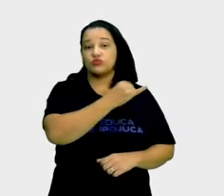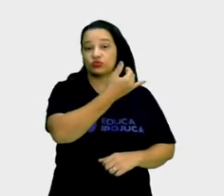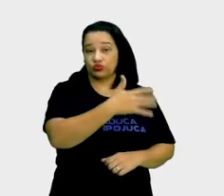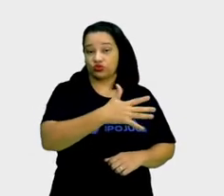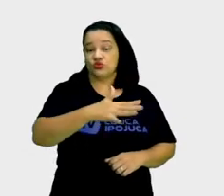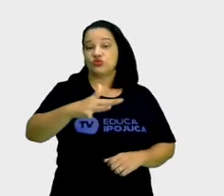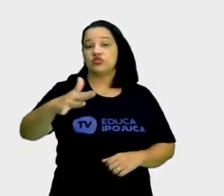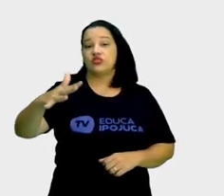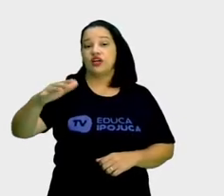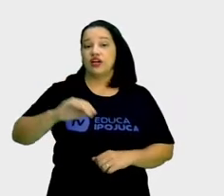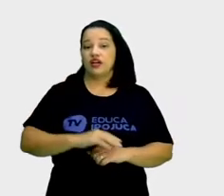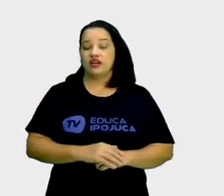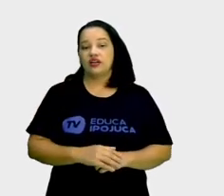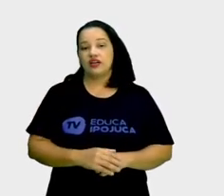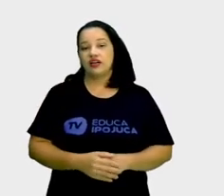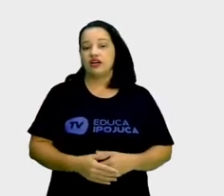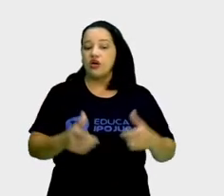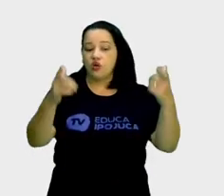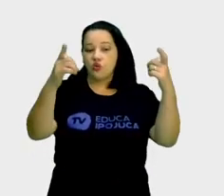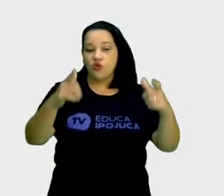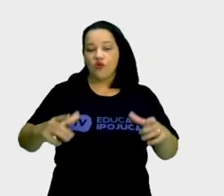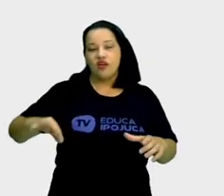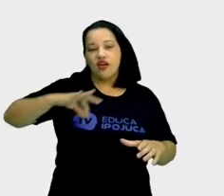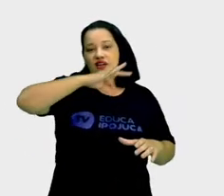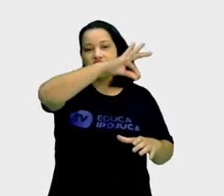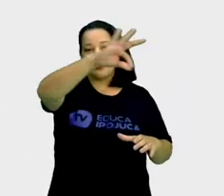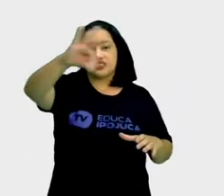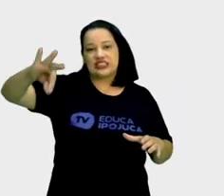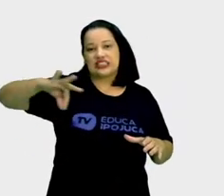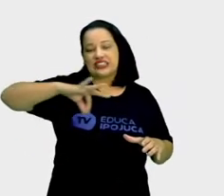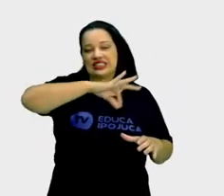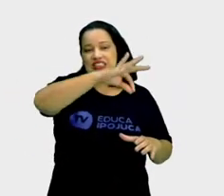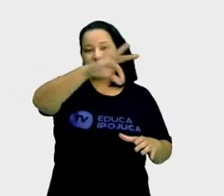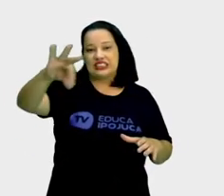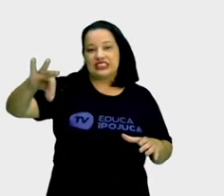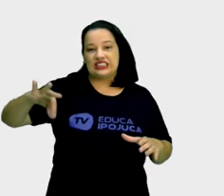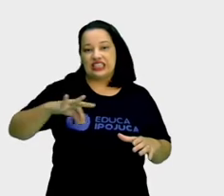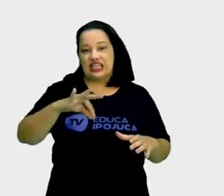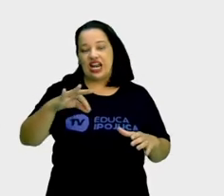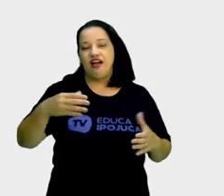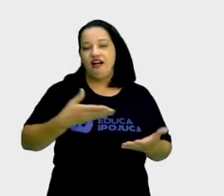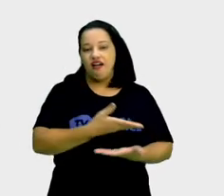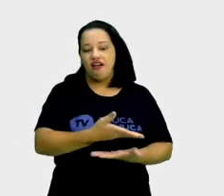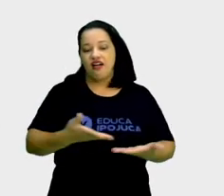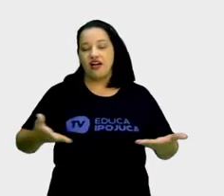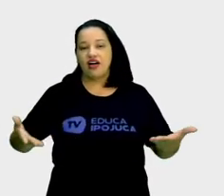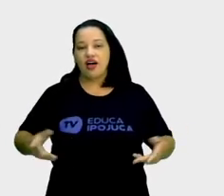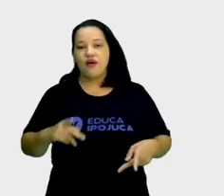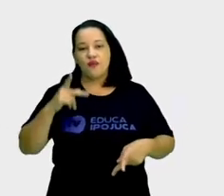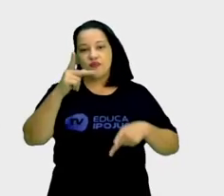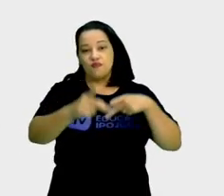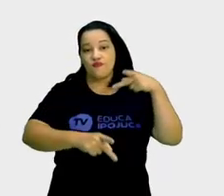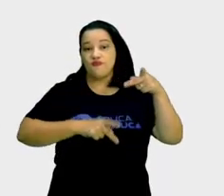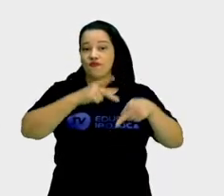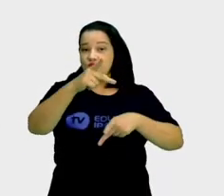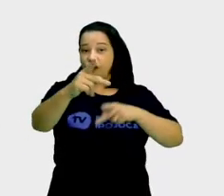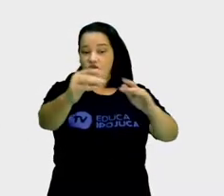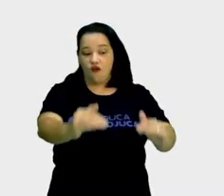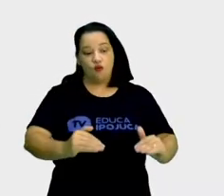Ipojuca, beijo sagrado, que seu povo a